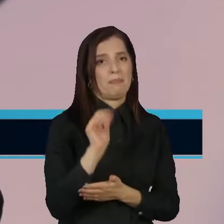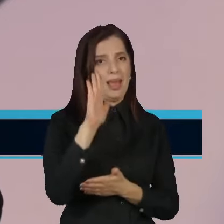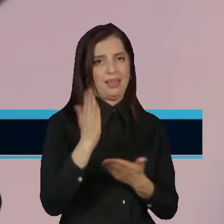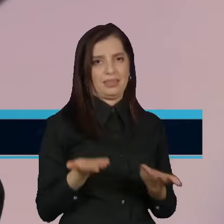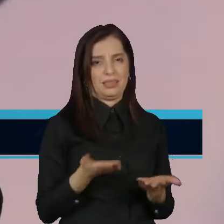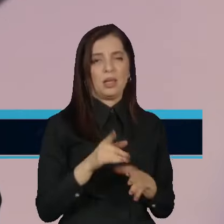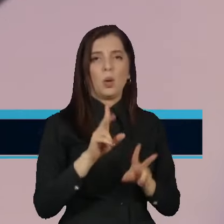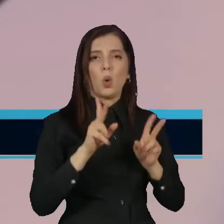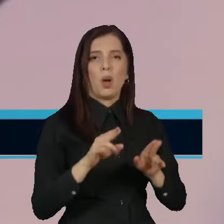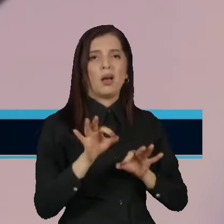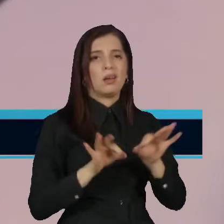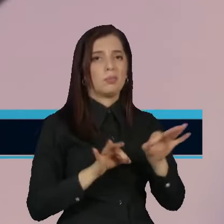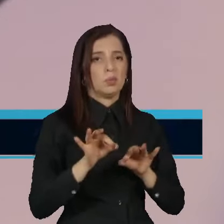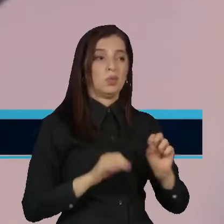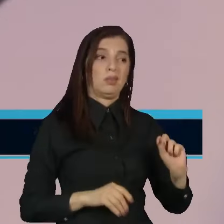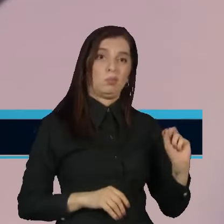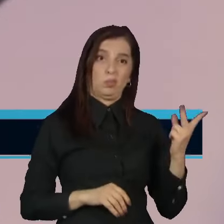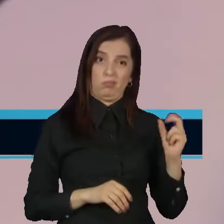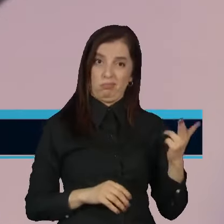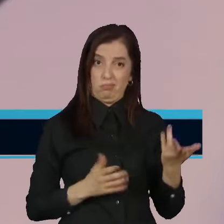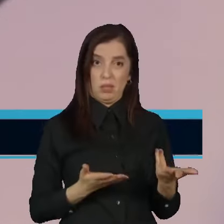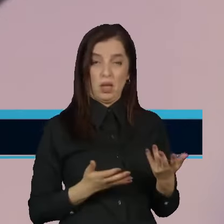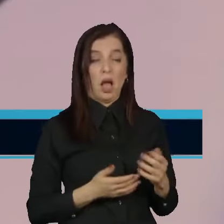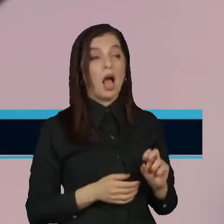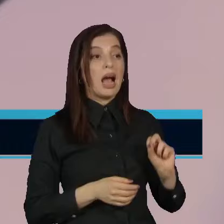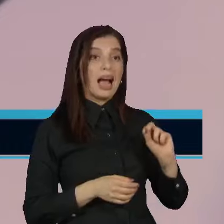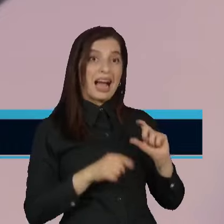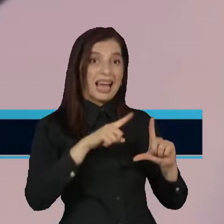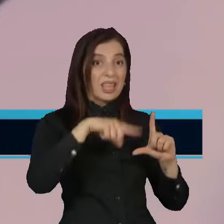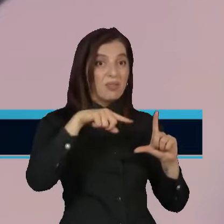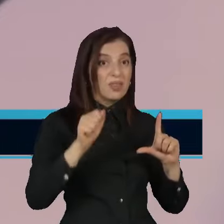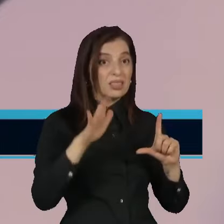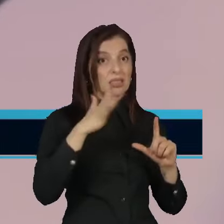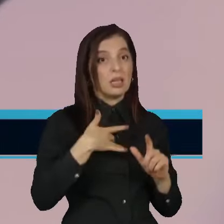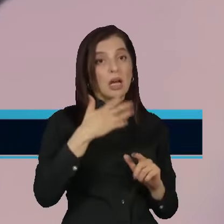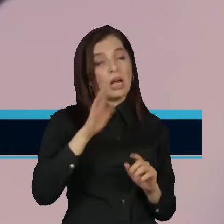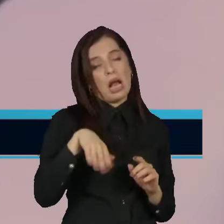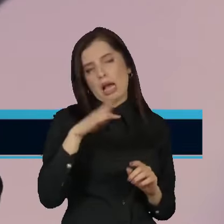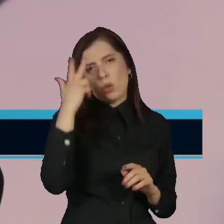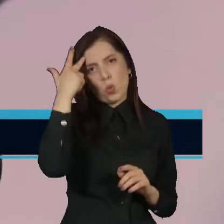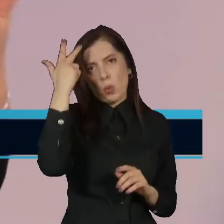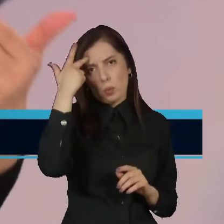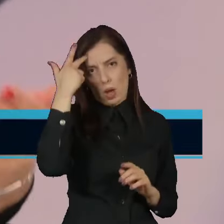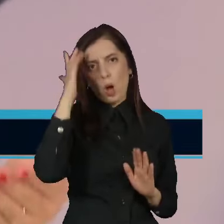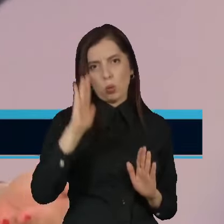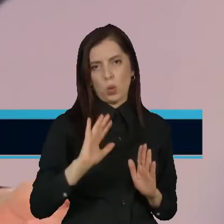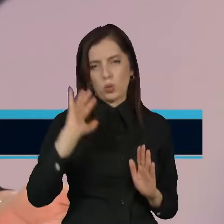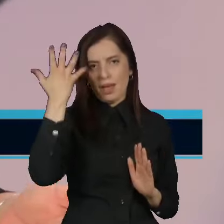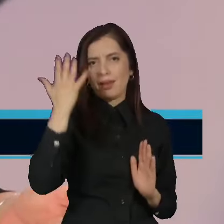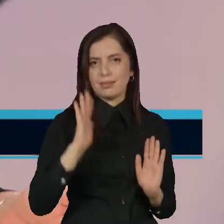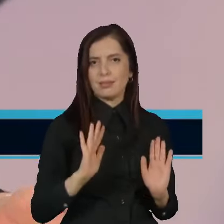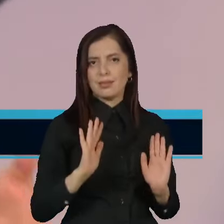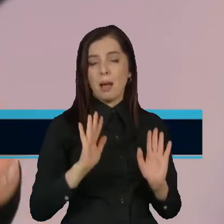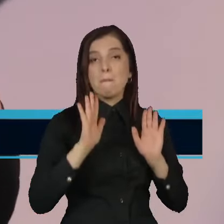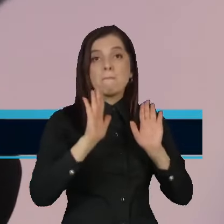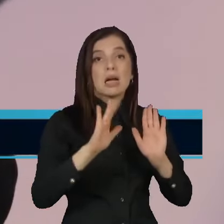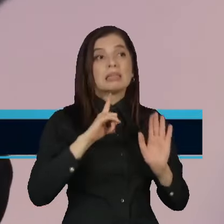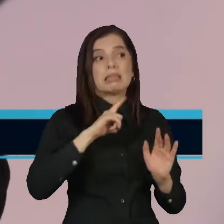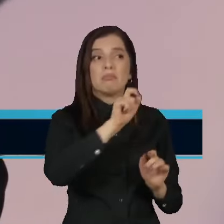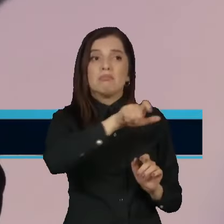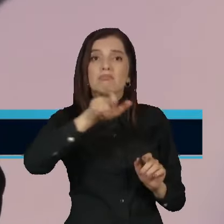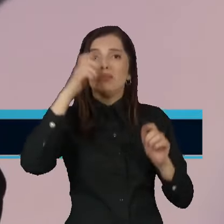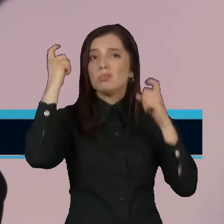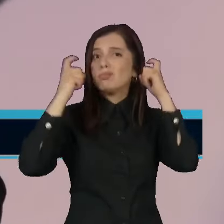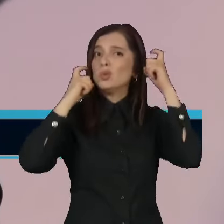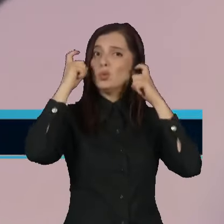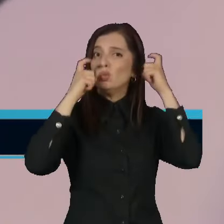inflacionária. É natural que isso aconteça, essa é uma das grandes preocupações dos eleitores. Isso vai puxar uma taxa de juros mais alta, porque para